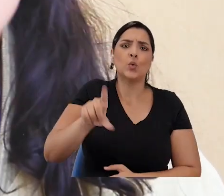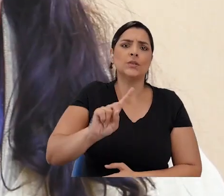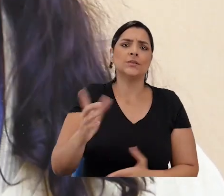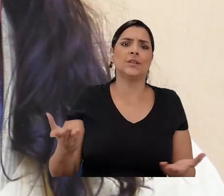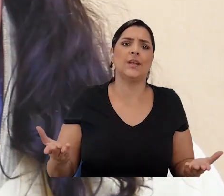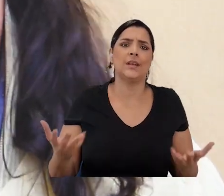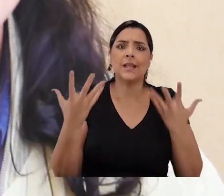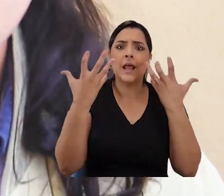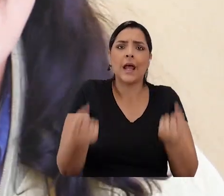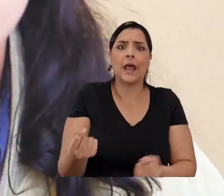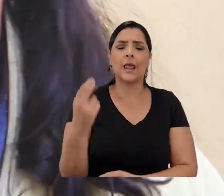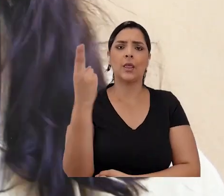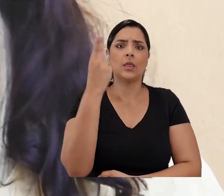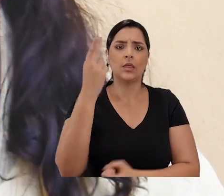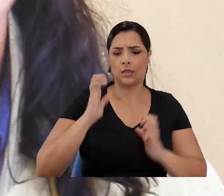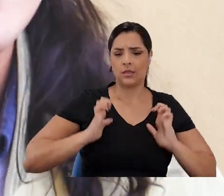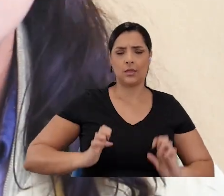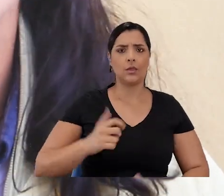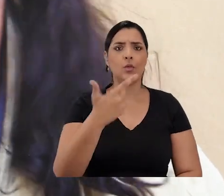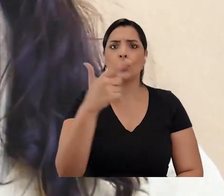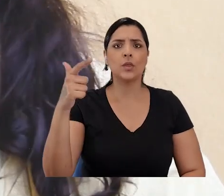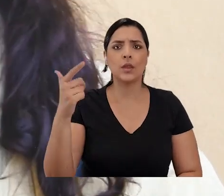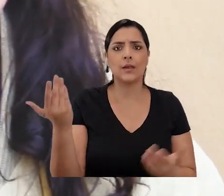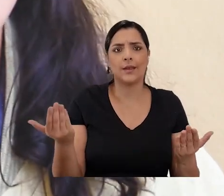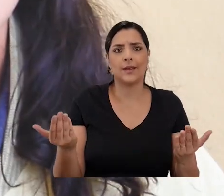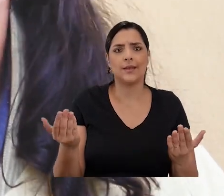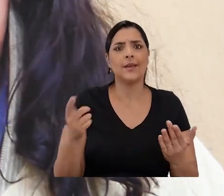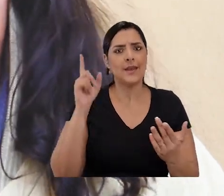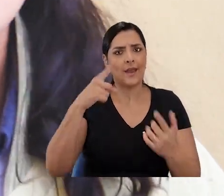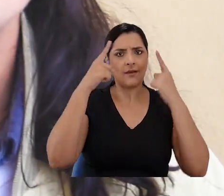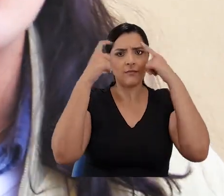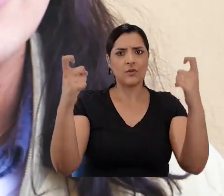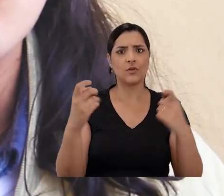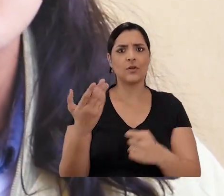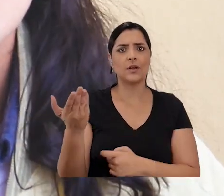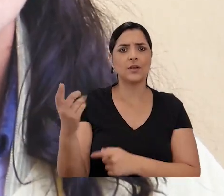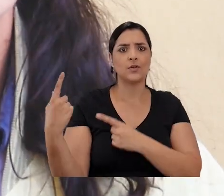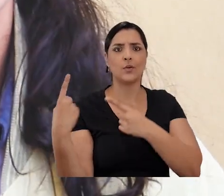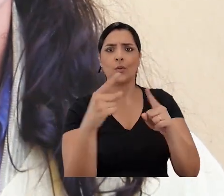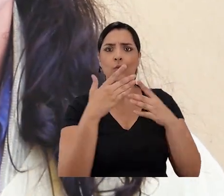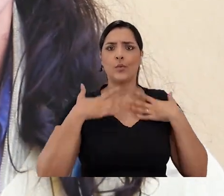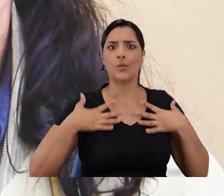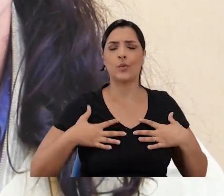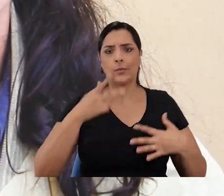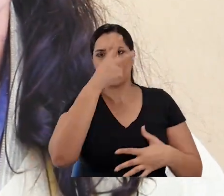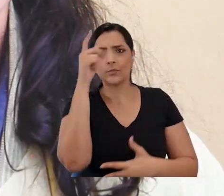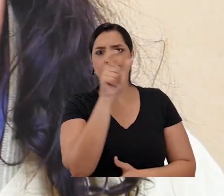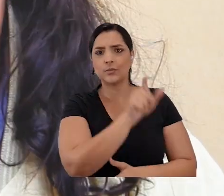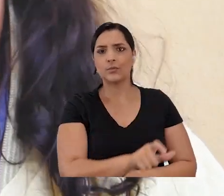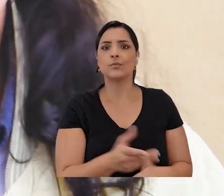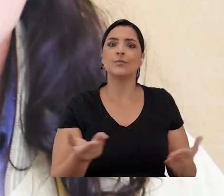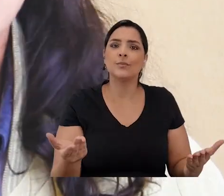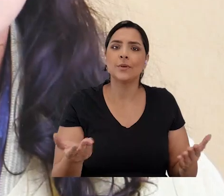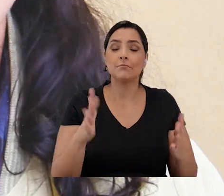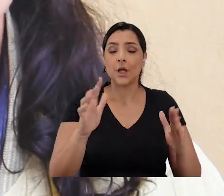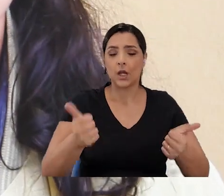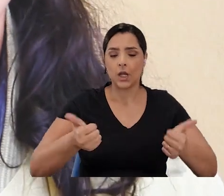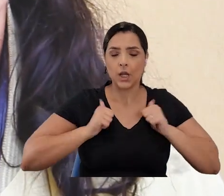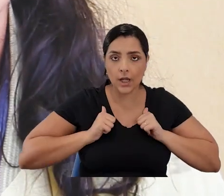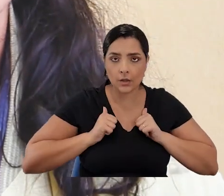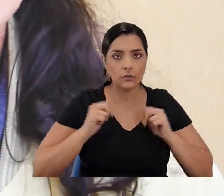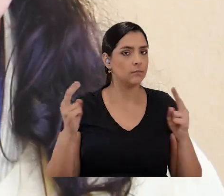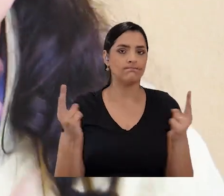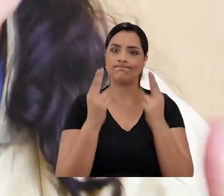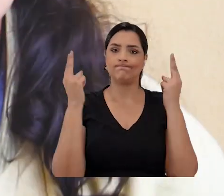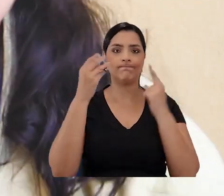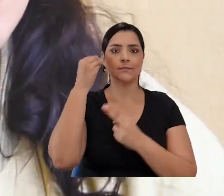certo, que aquilo não é razoável, que aquilo não é ético, que aquilo não é digno, que aquilo é violento para em relação ao corpo. Só que não há como ser